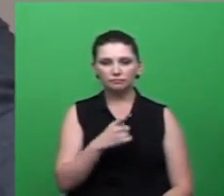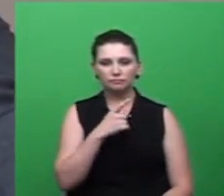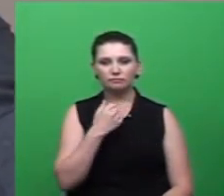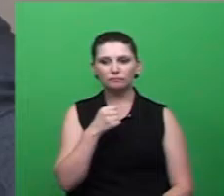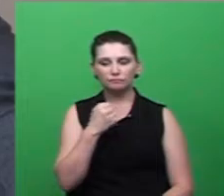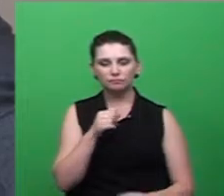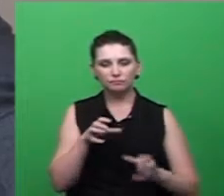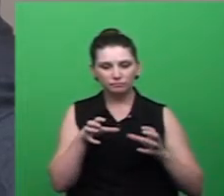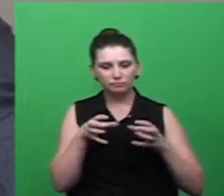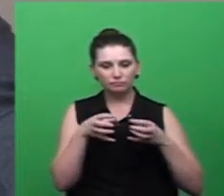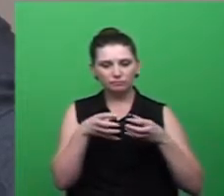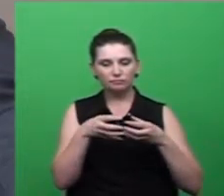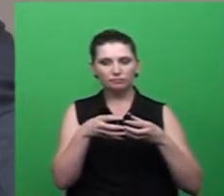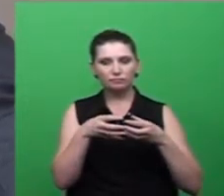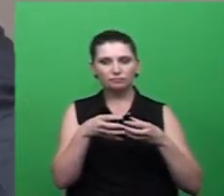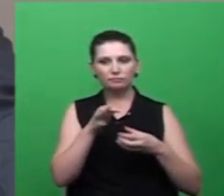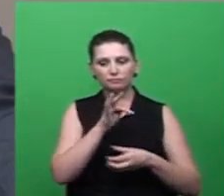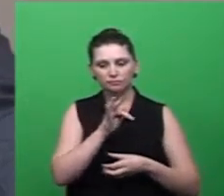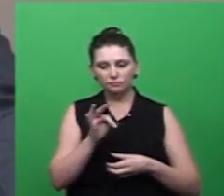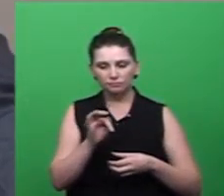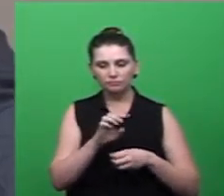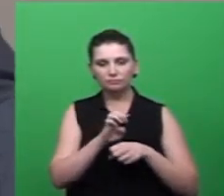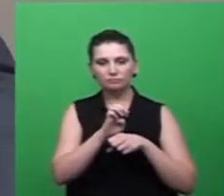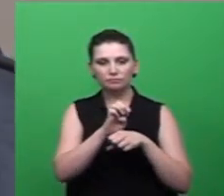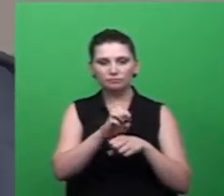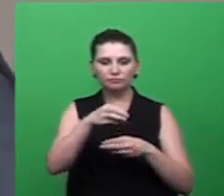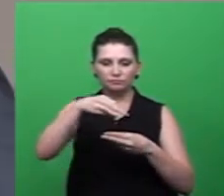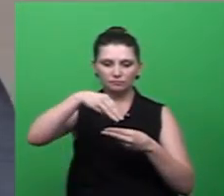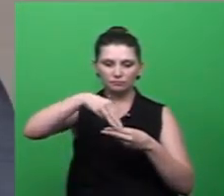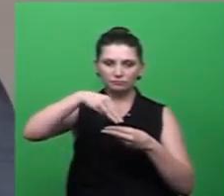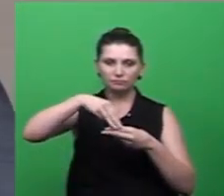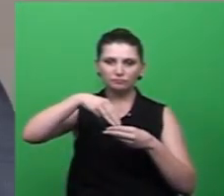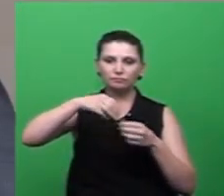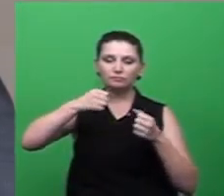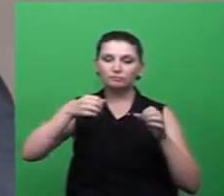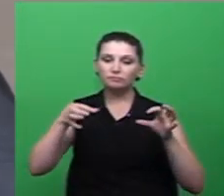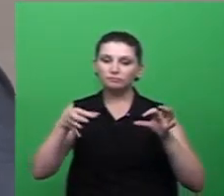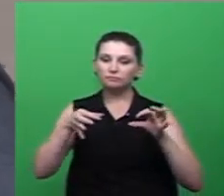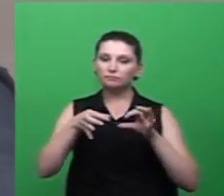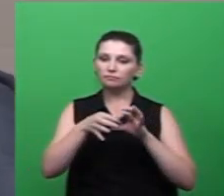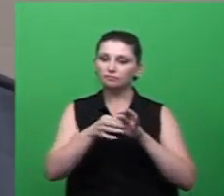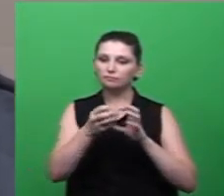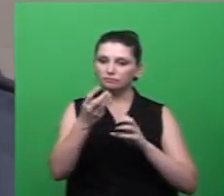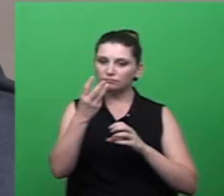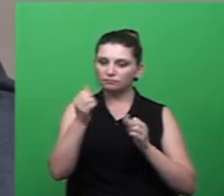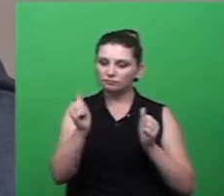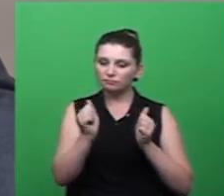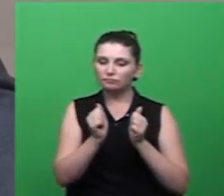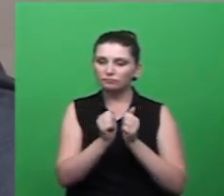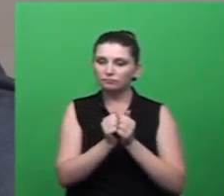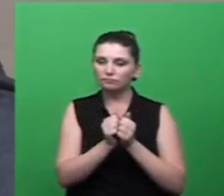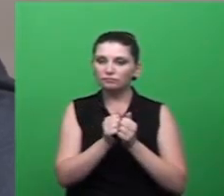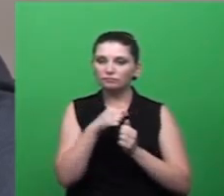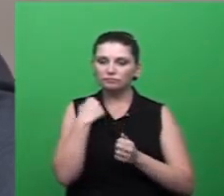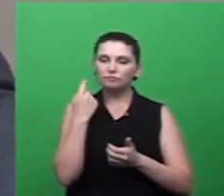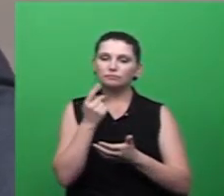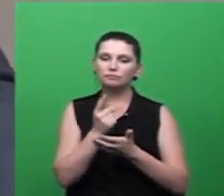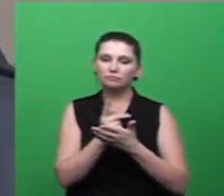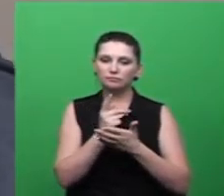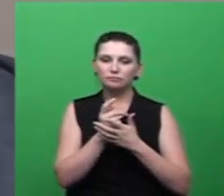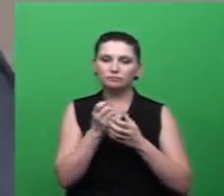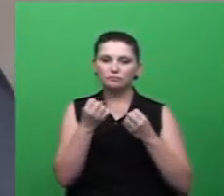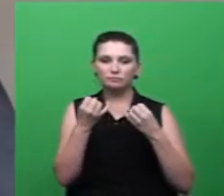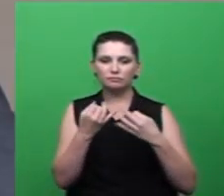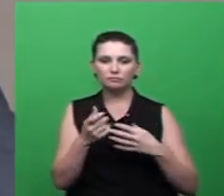dos três níveis federal estadual e municipal e digo que sempre que as forças se